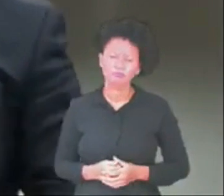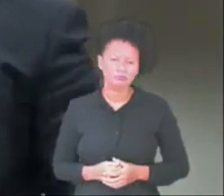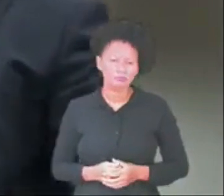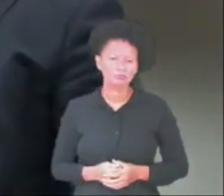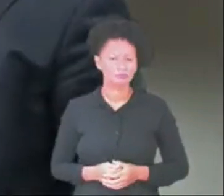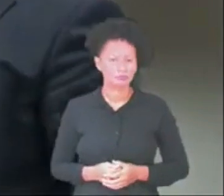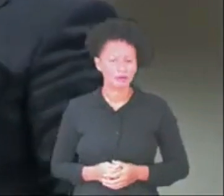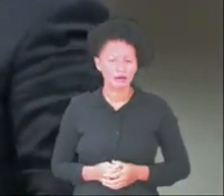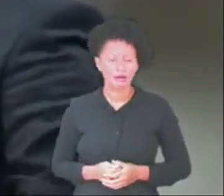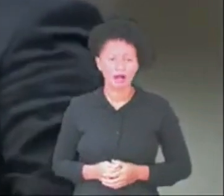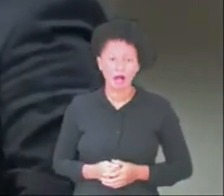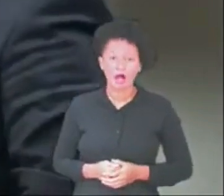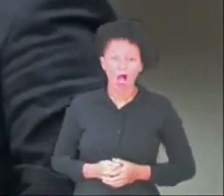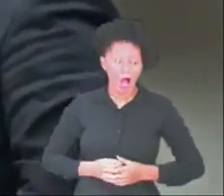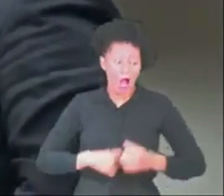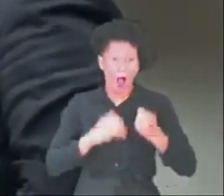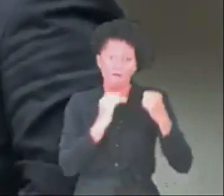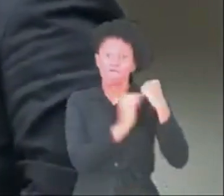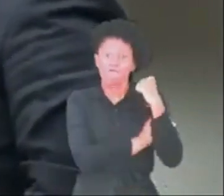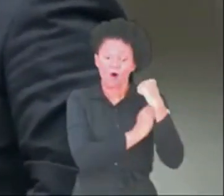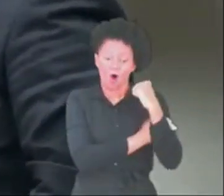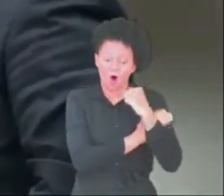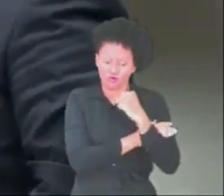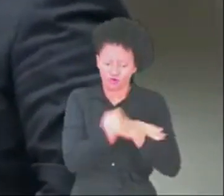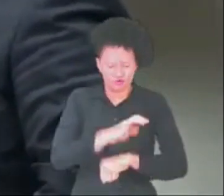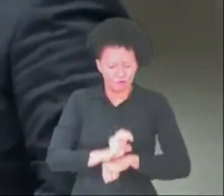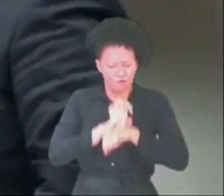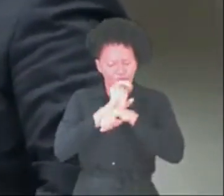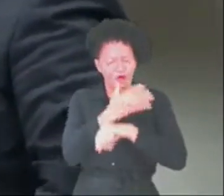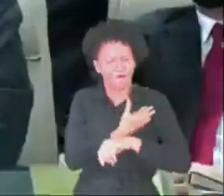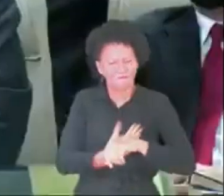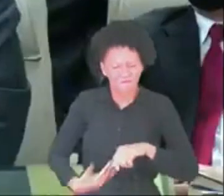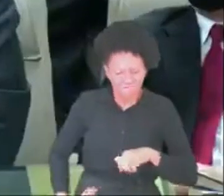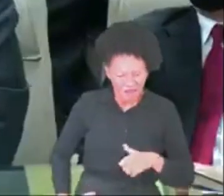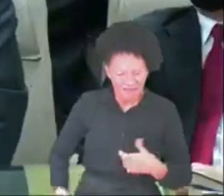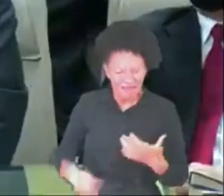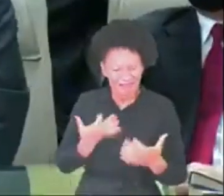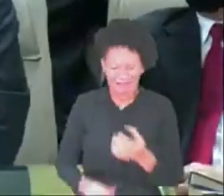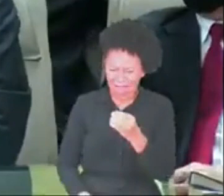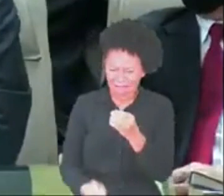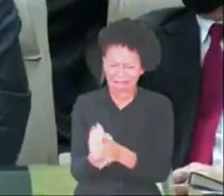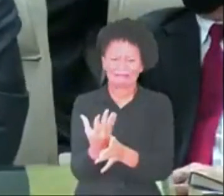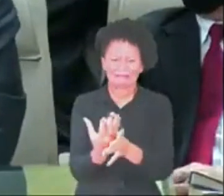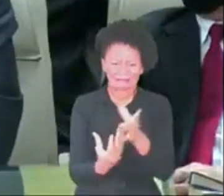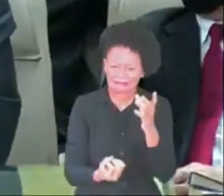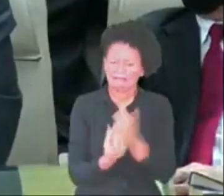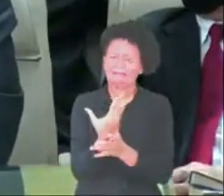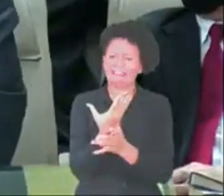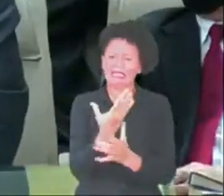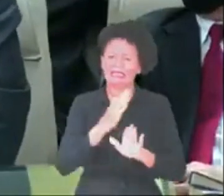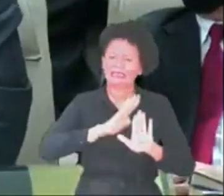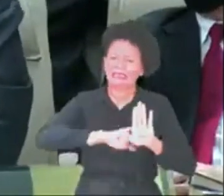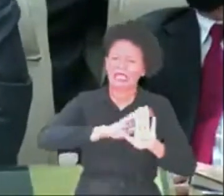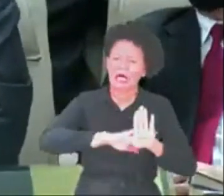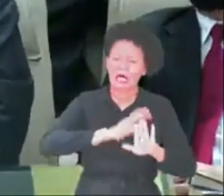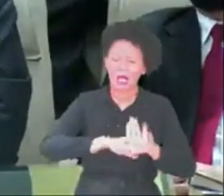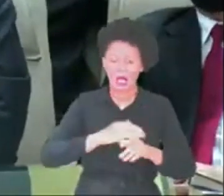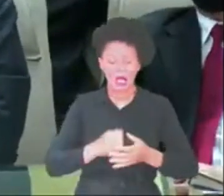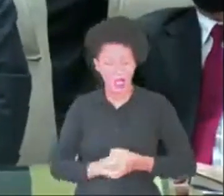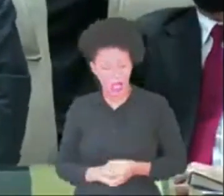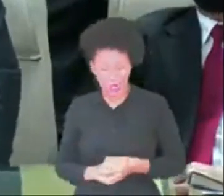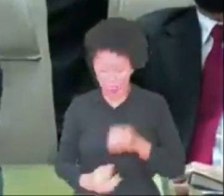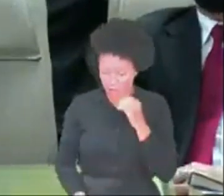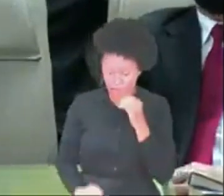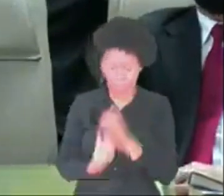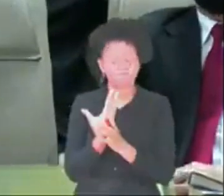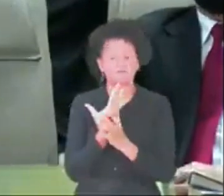A força do estado querendo implantar a sua ideologia. A força